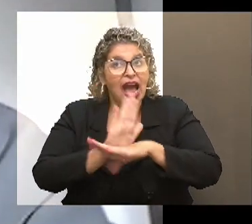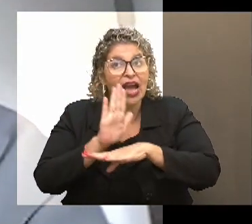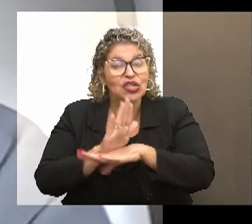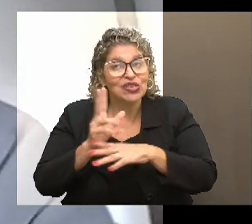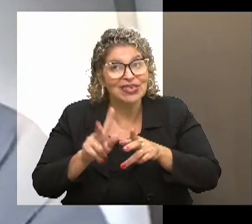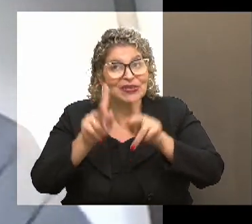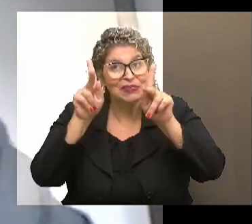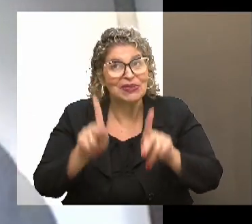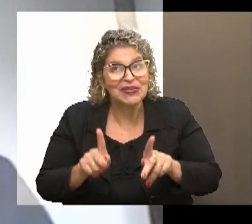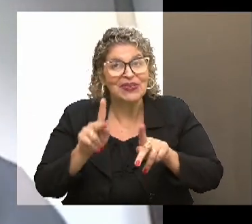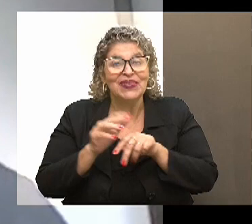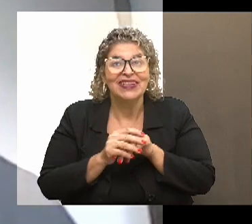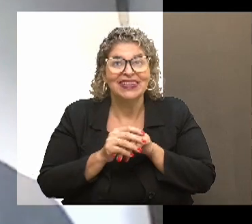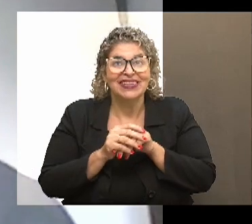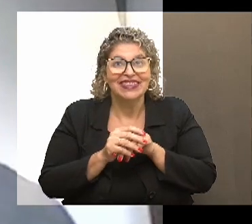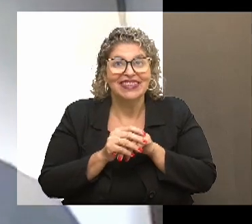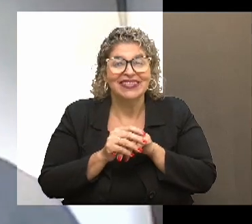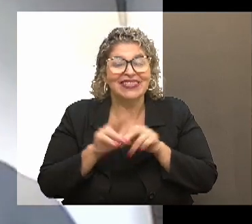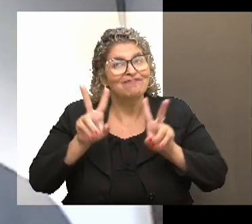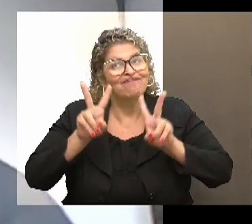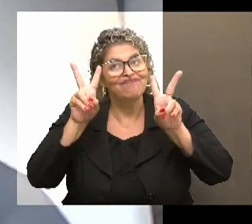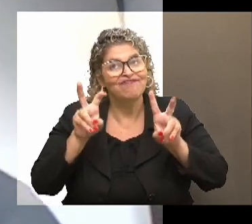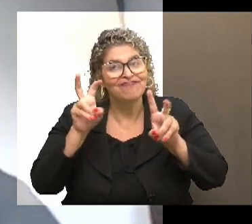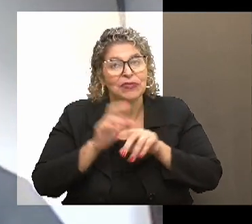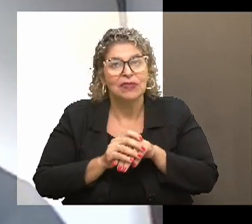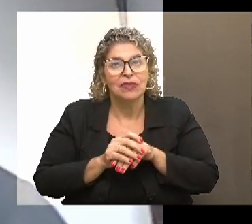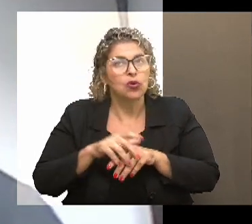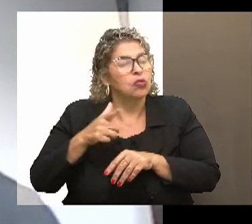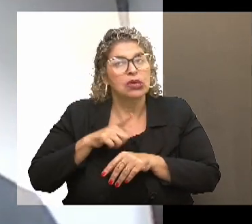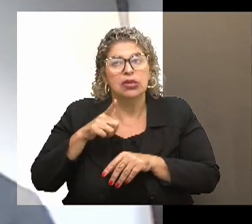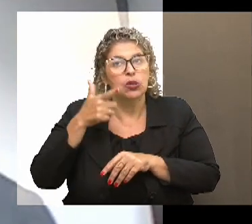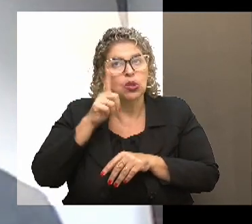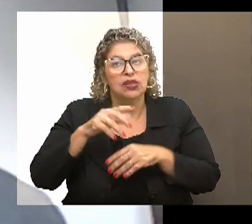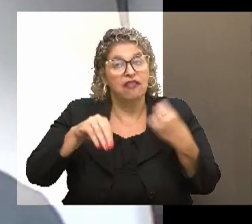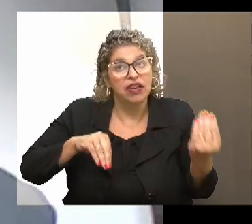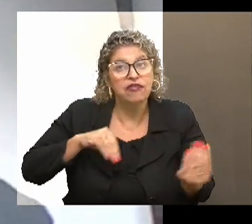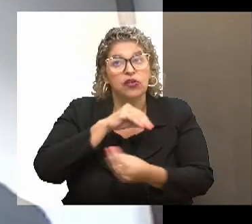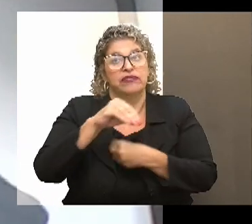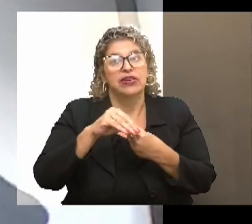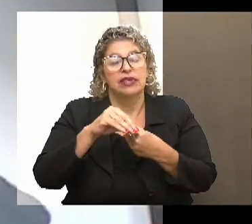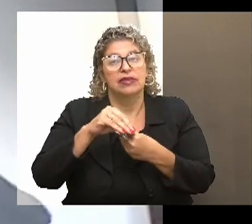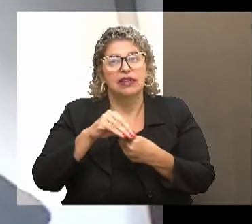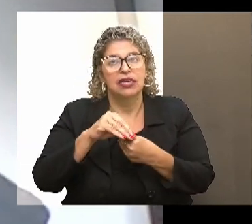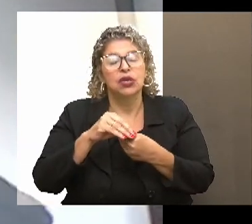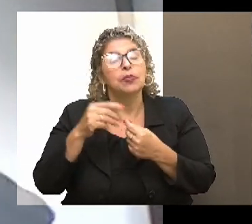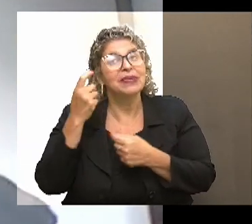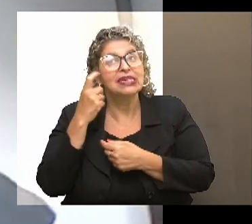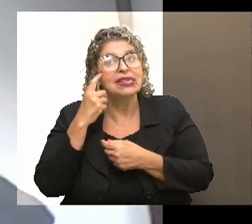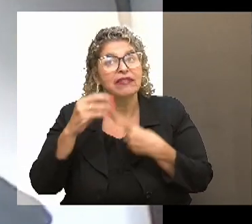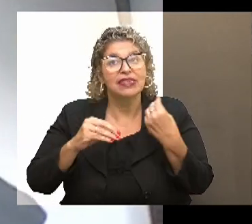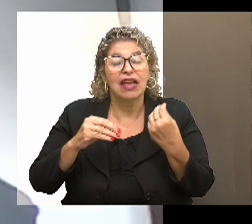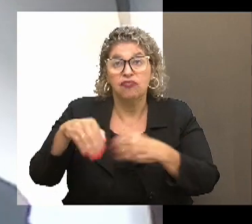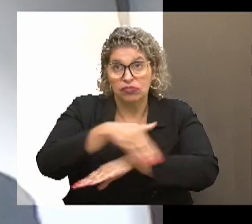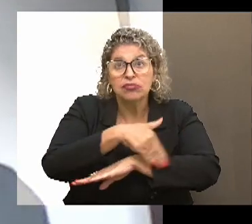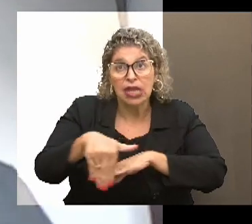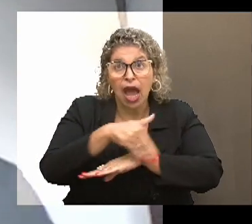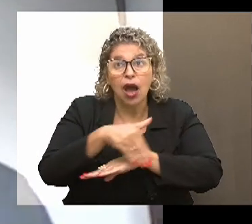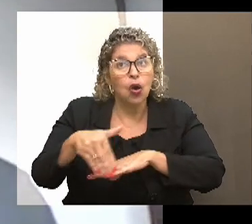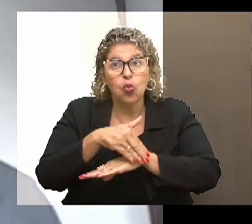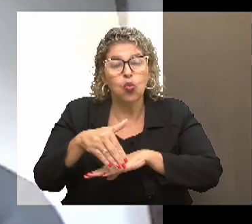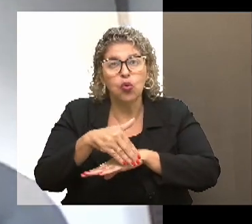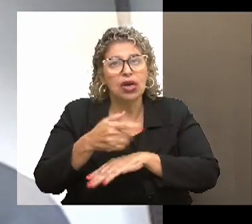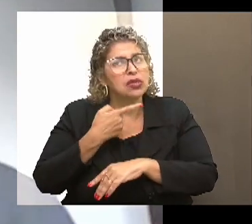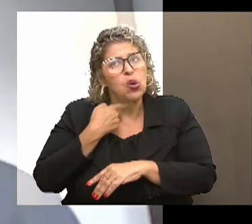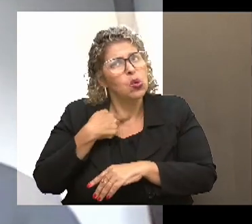pessoas, e outro parênteses rápido, quando eu não estava envolvido com tudo isso, eu achava que todas as pessoas que estavam na rua não